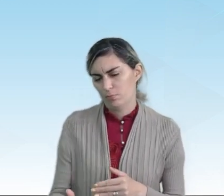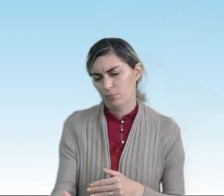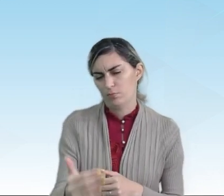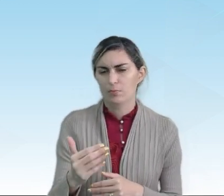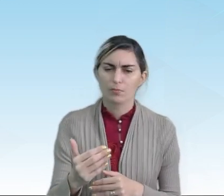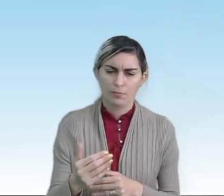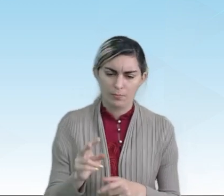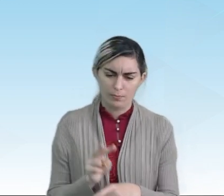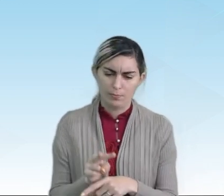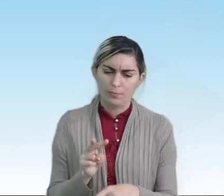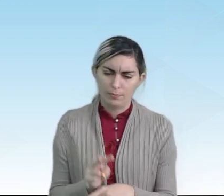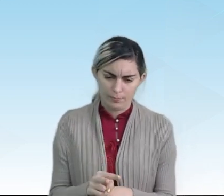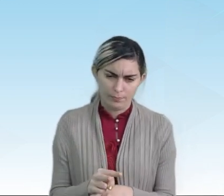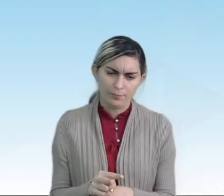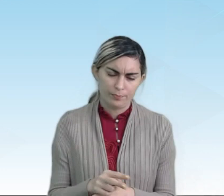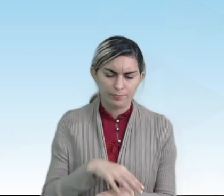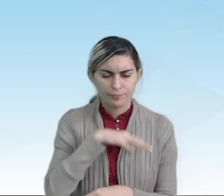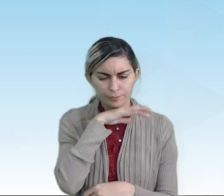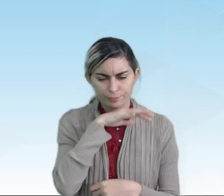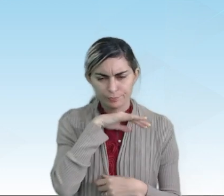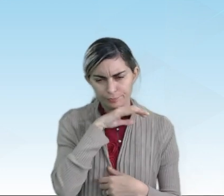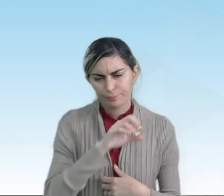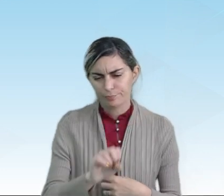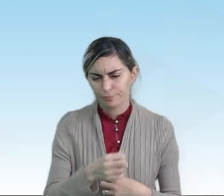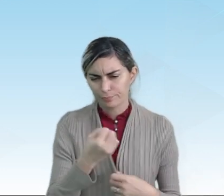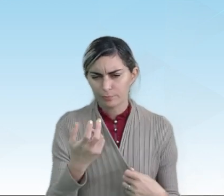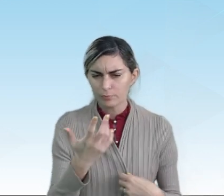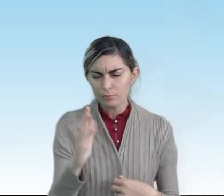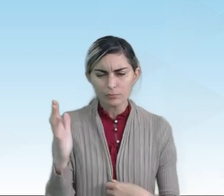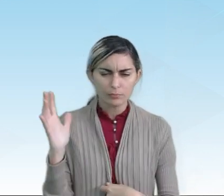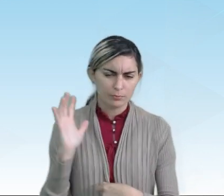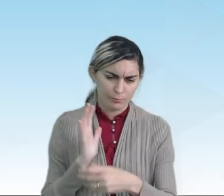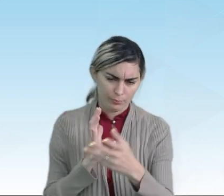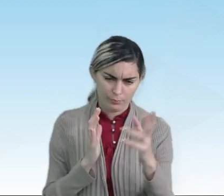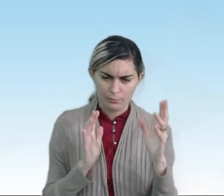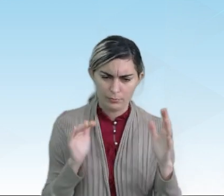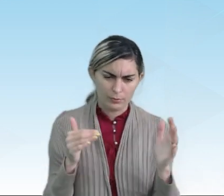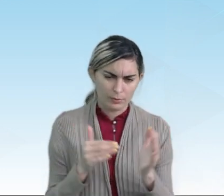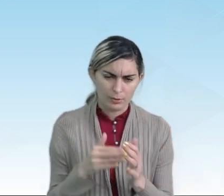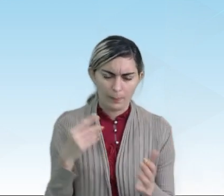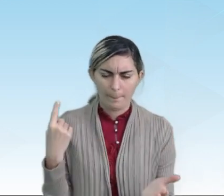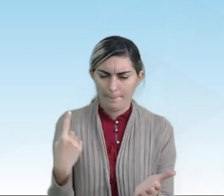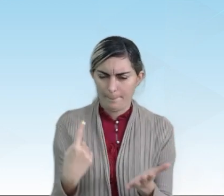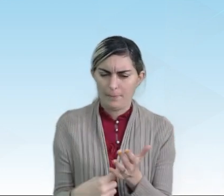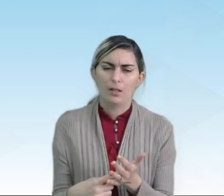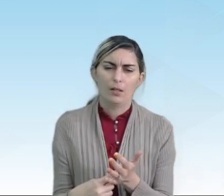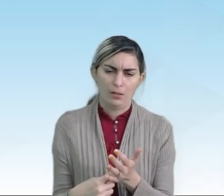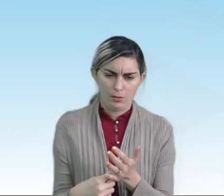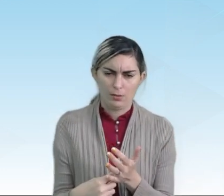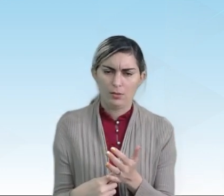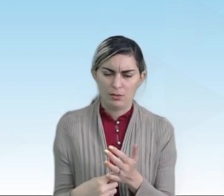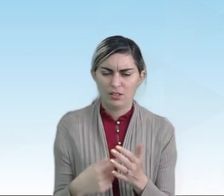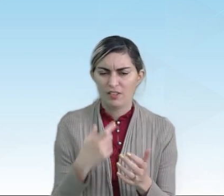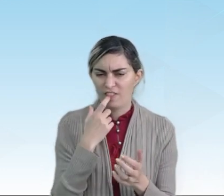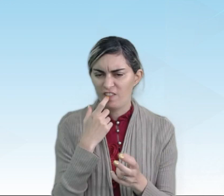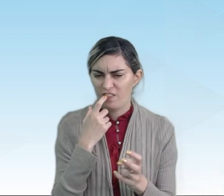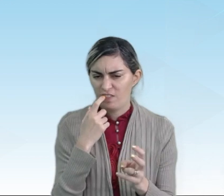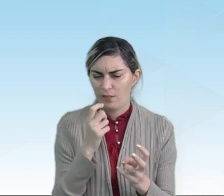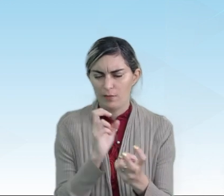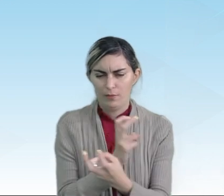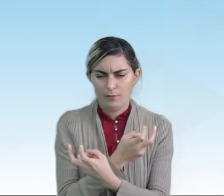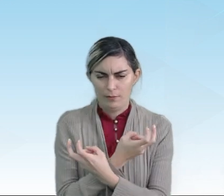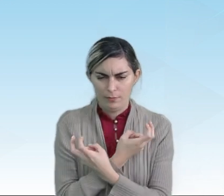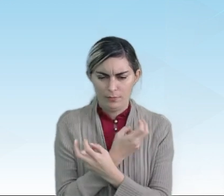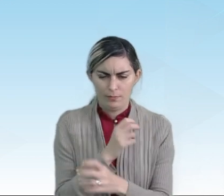parte conservada do animal ou planta até uma simples marca do esqueleto ou de uma